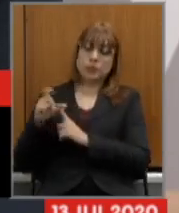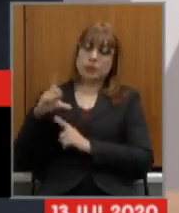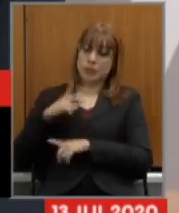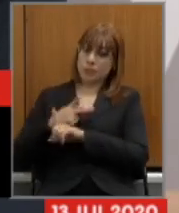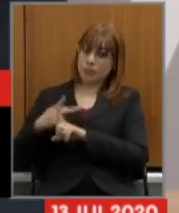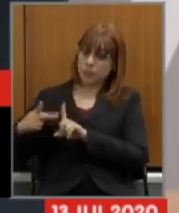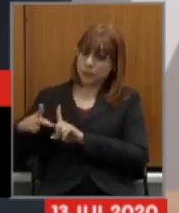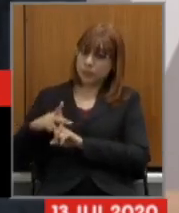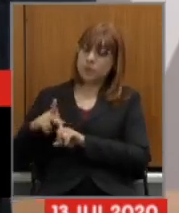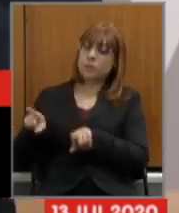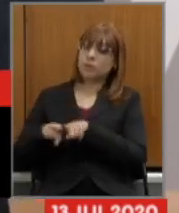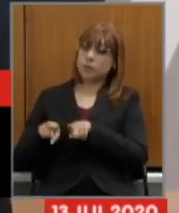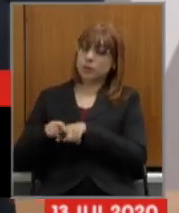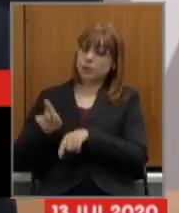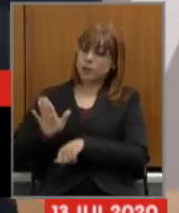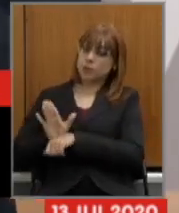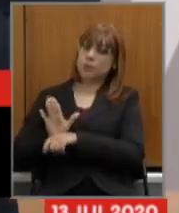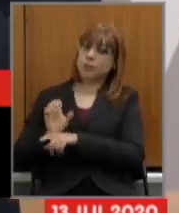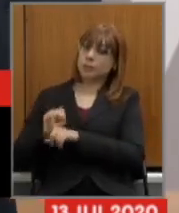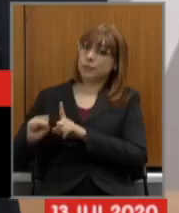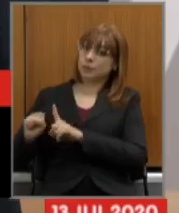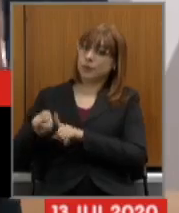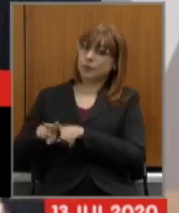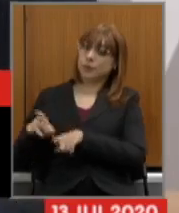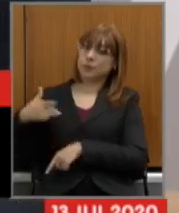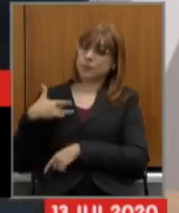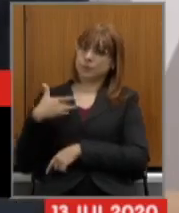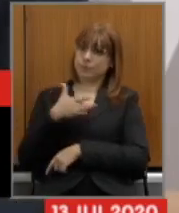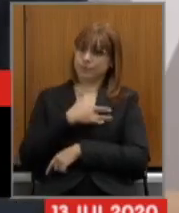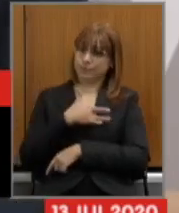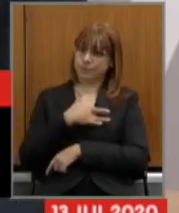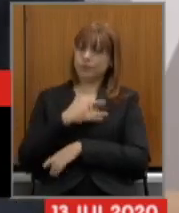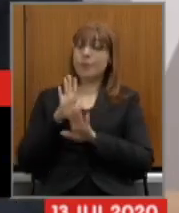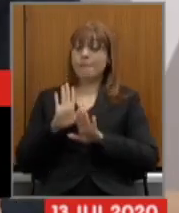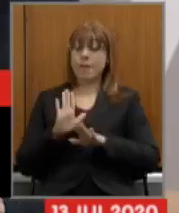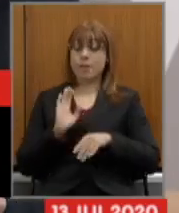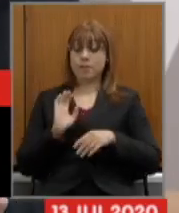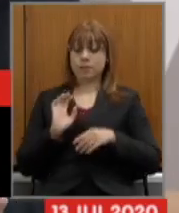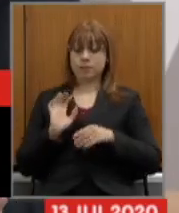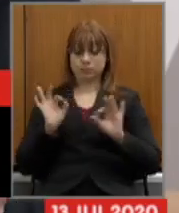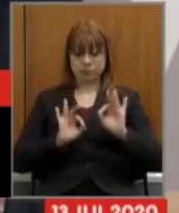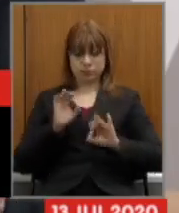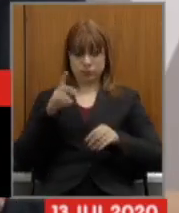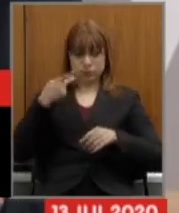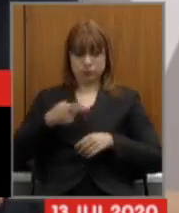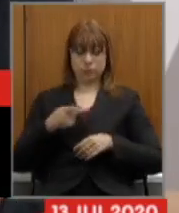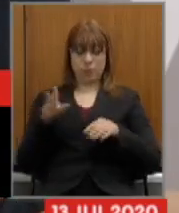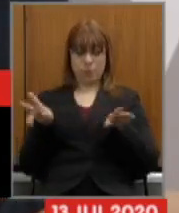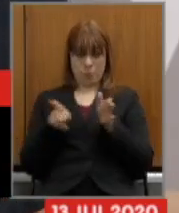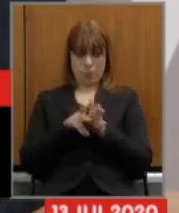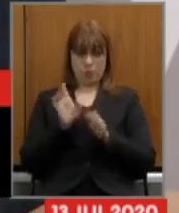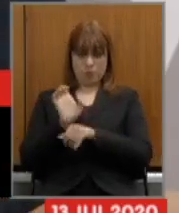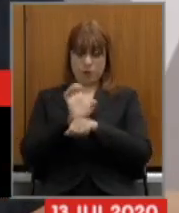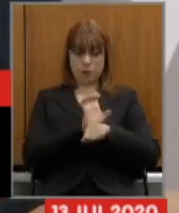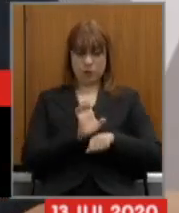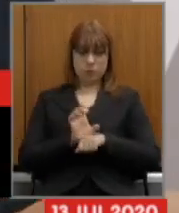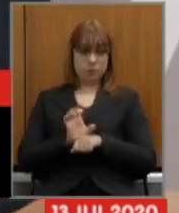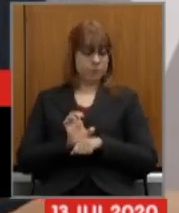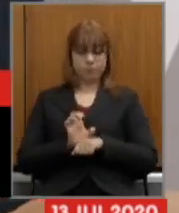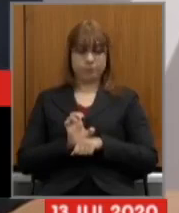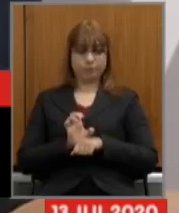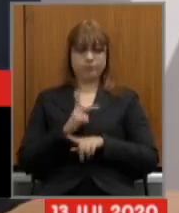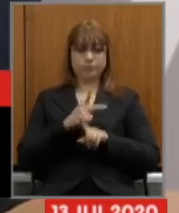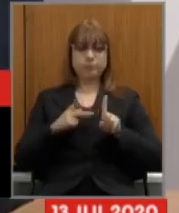impactam também na assistência social e na saúde já no plano do Estado a Previdência não envolve outros setores